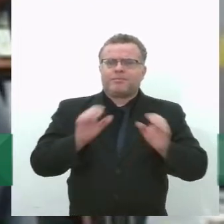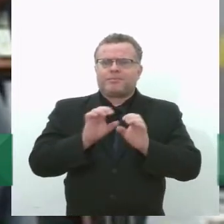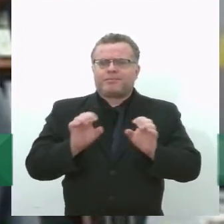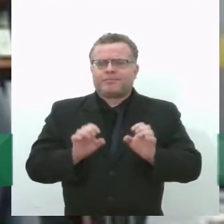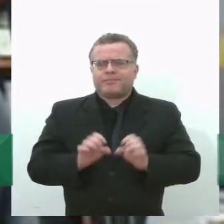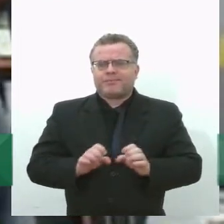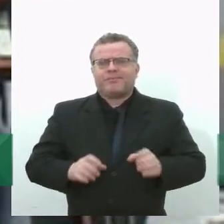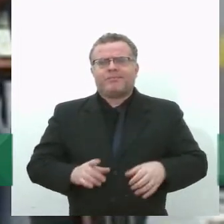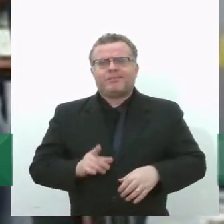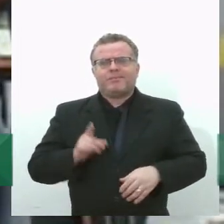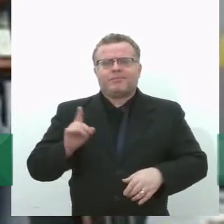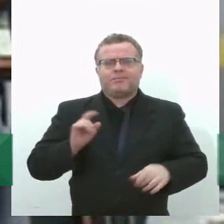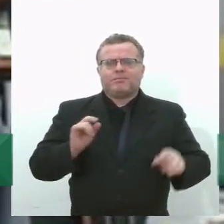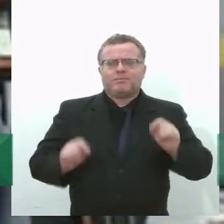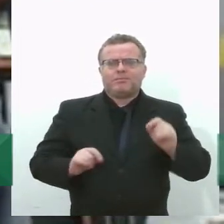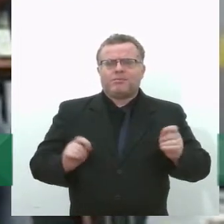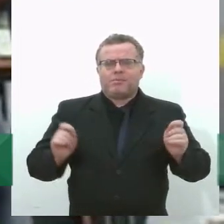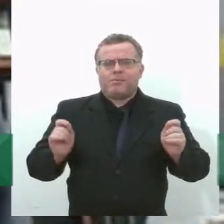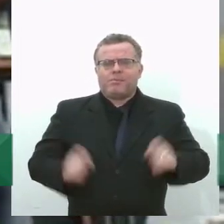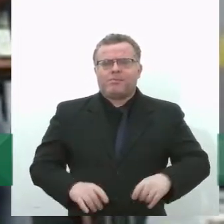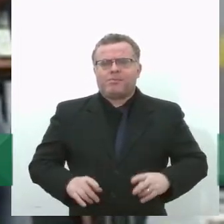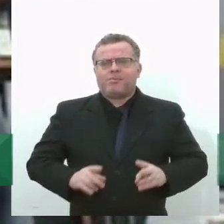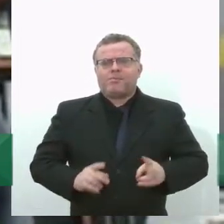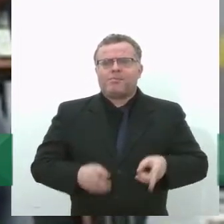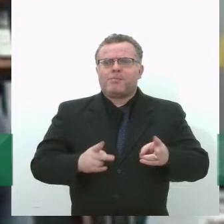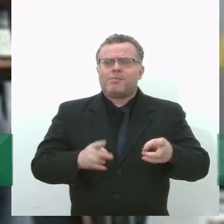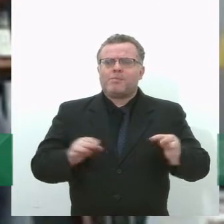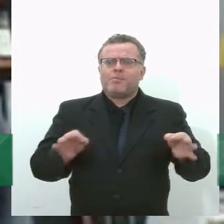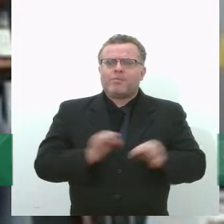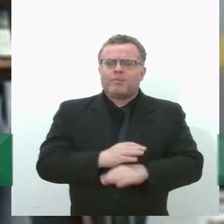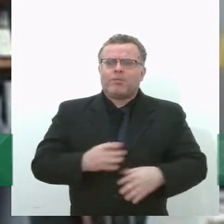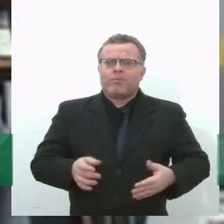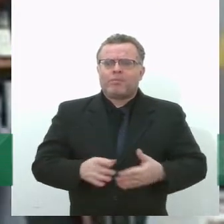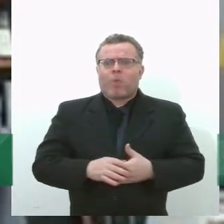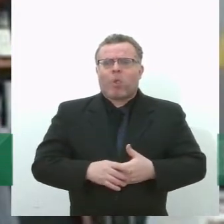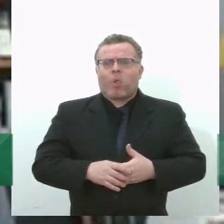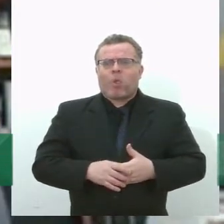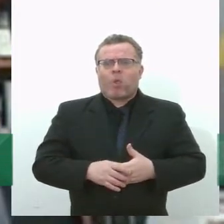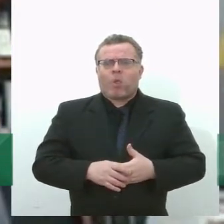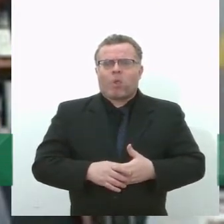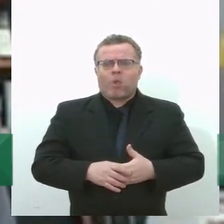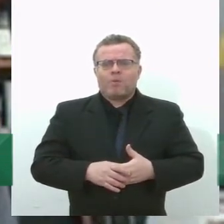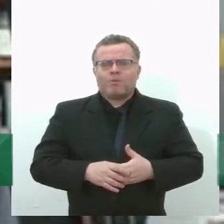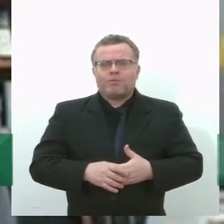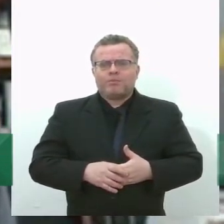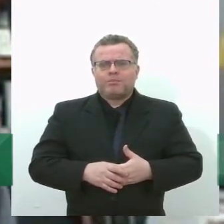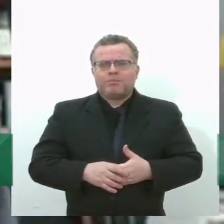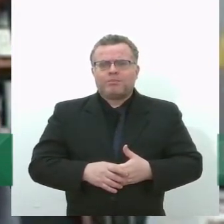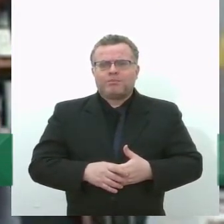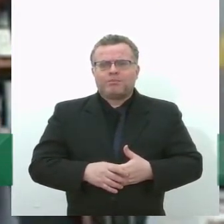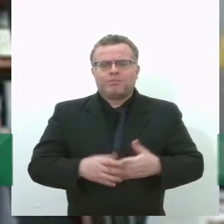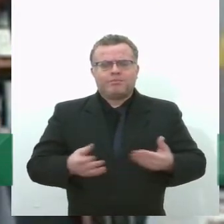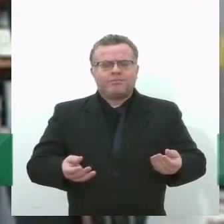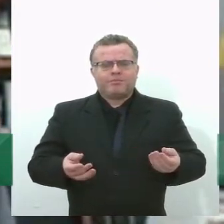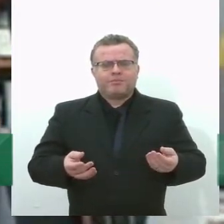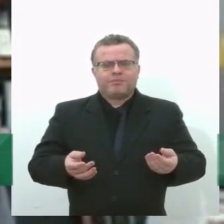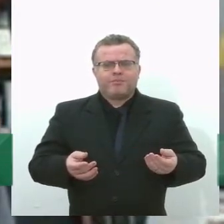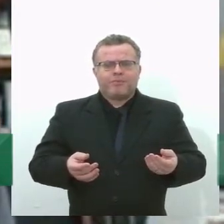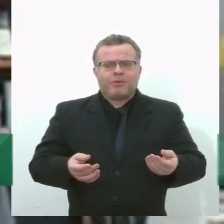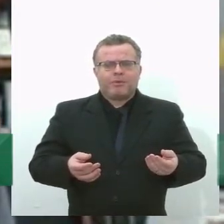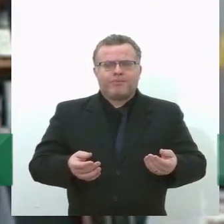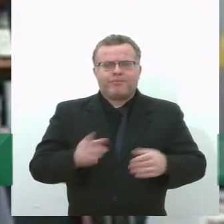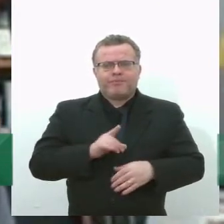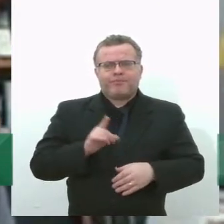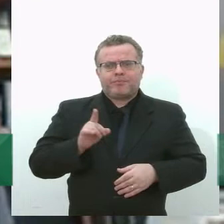acabou sendo só tratando que os entes federados possam